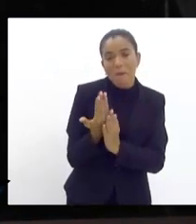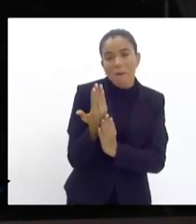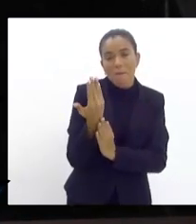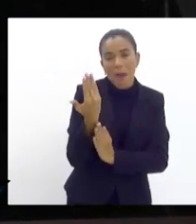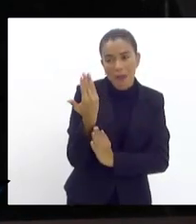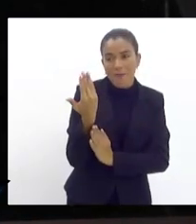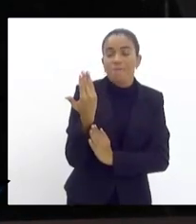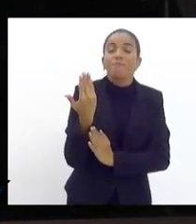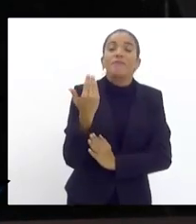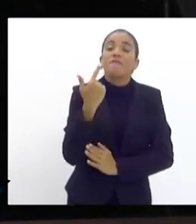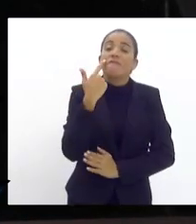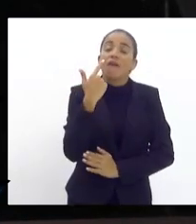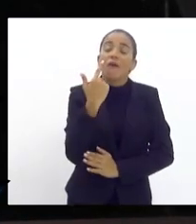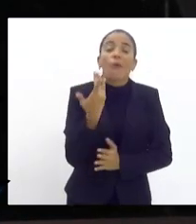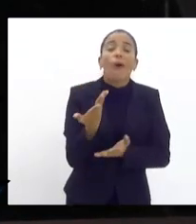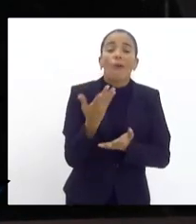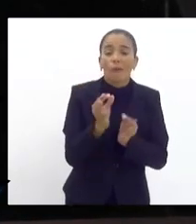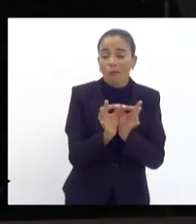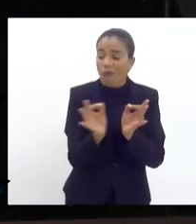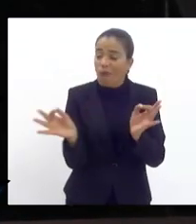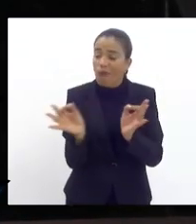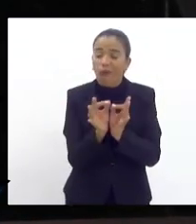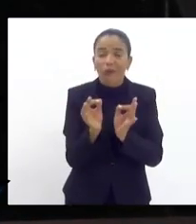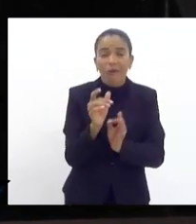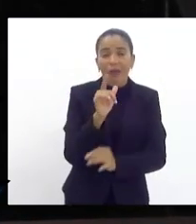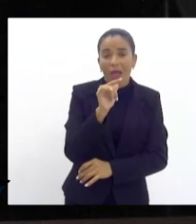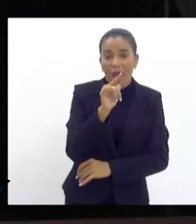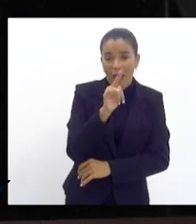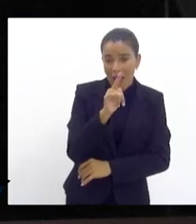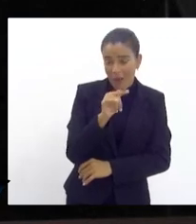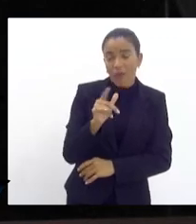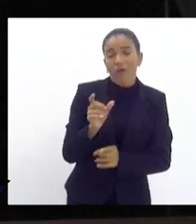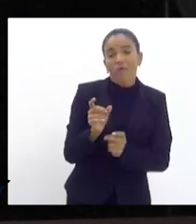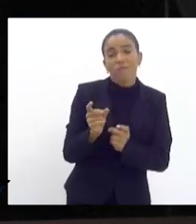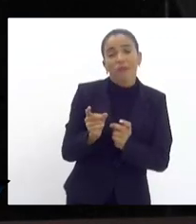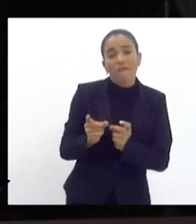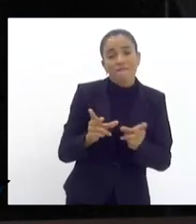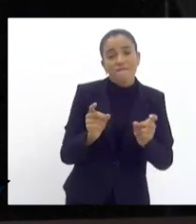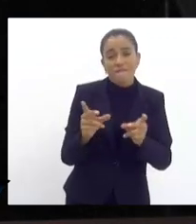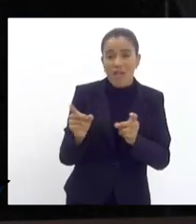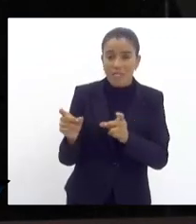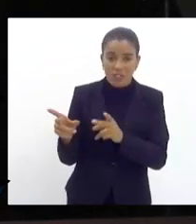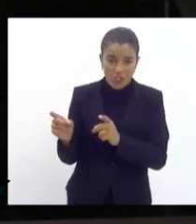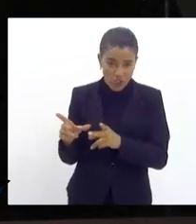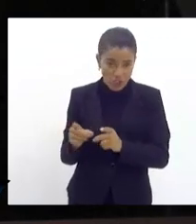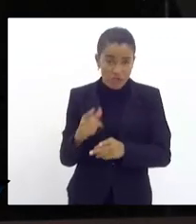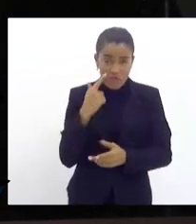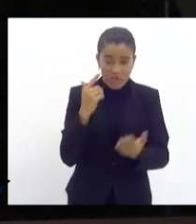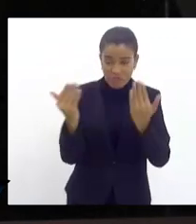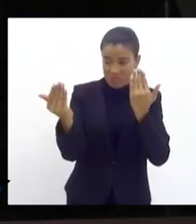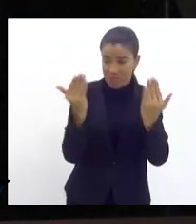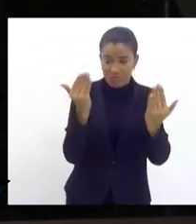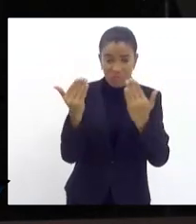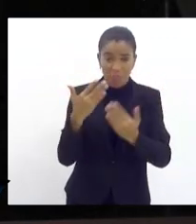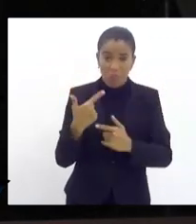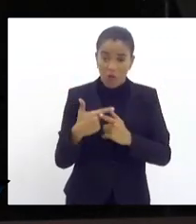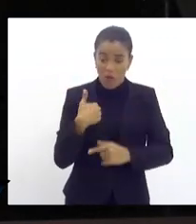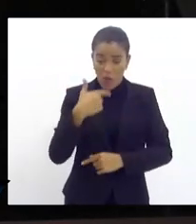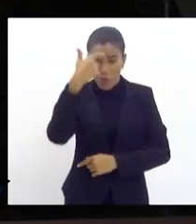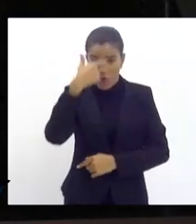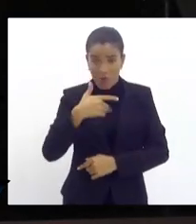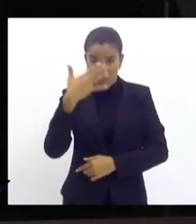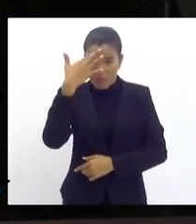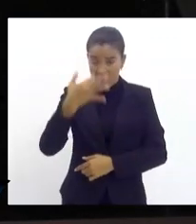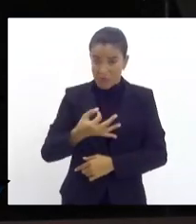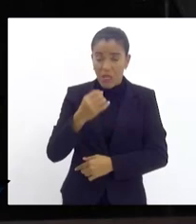histórico dizer qual o volume de água para a cidade do Rio de Janeiro para a Baixada e vamos fazer essa comparação porque pelo meu entendimento a